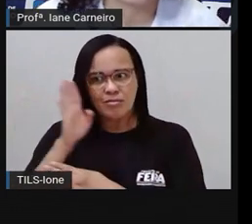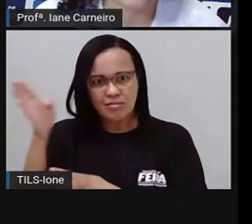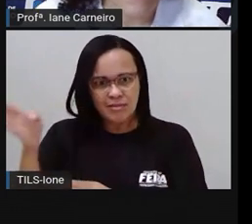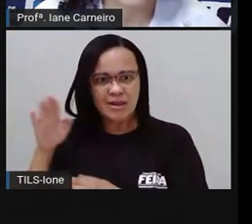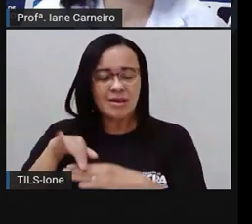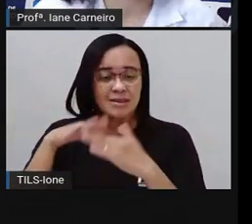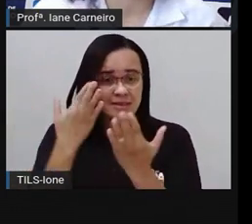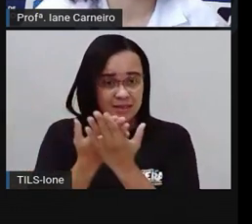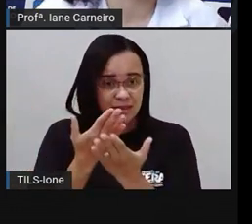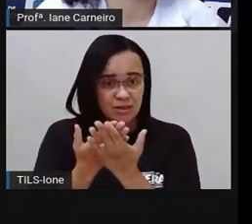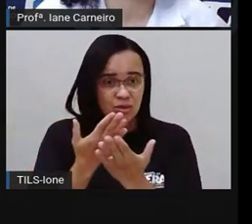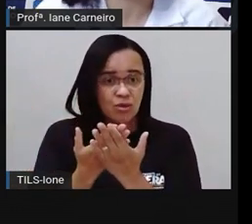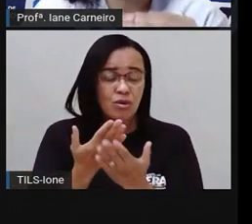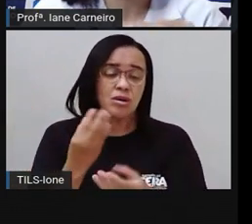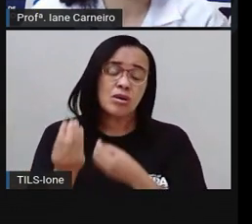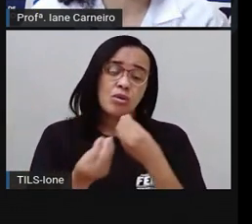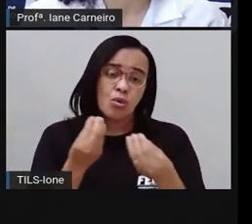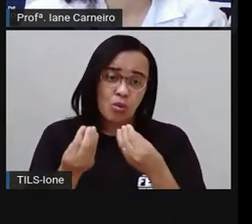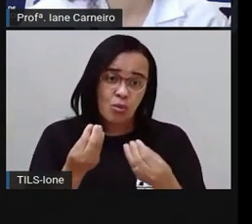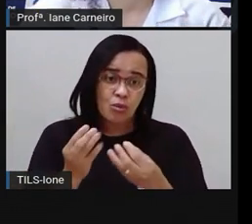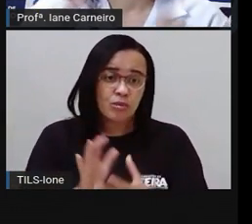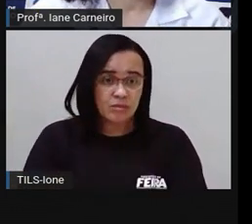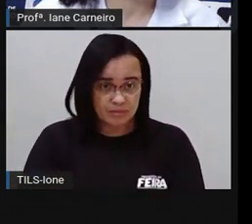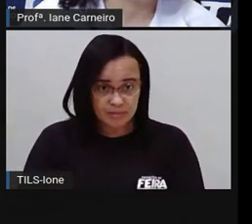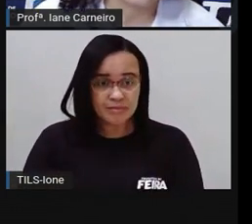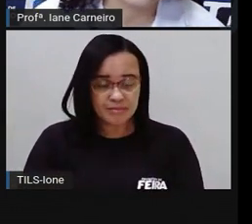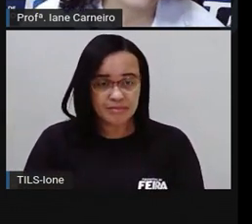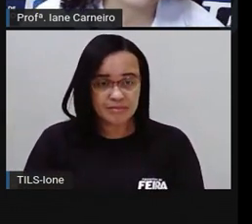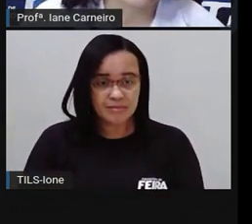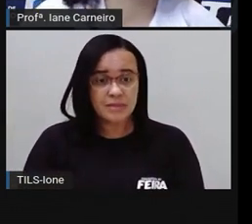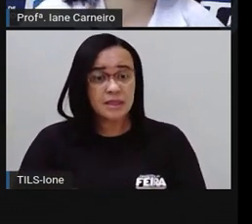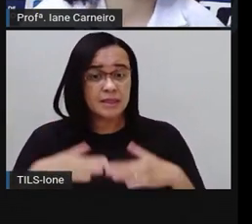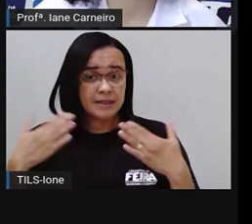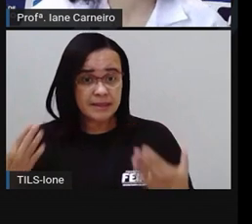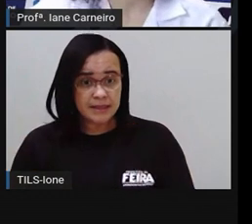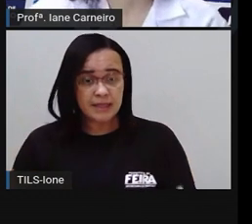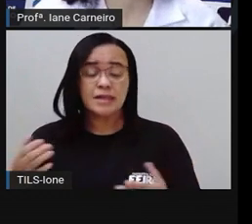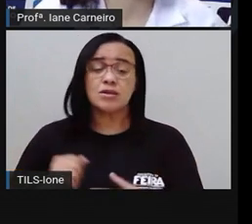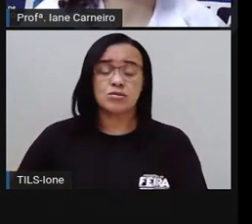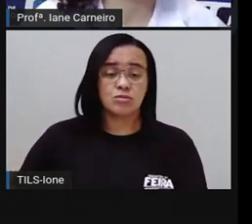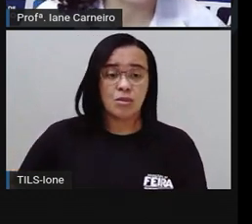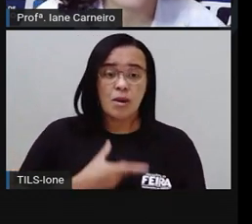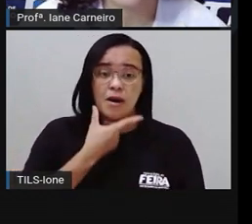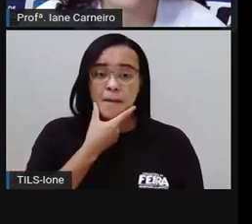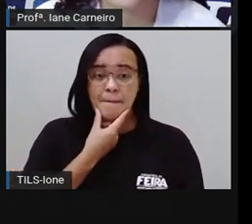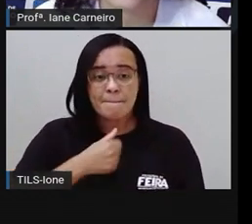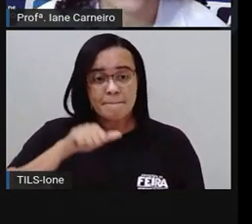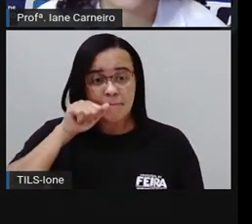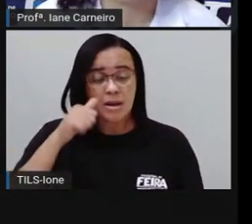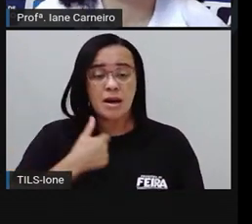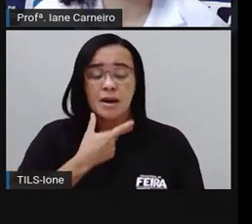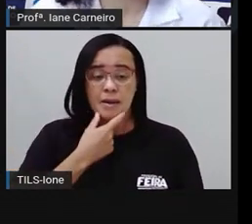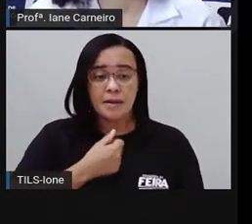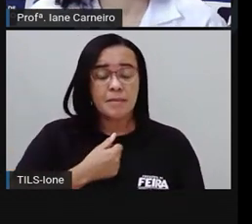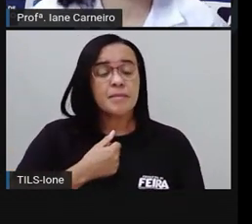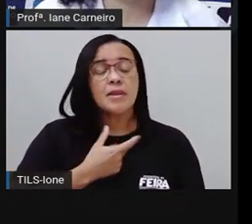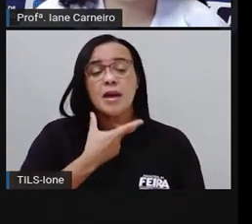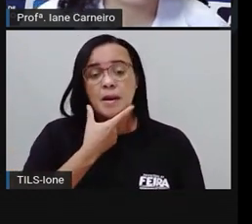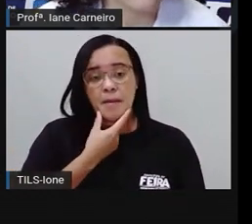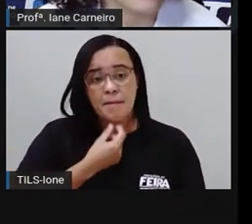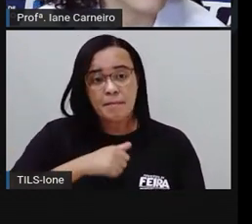Os pais da criança são obrigados a matricular a criança a partir de quatro anos na escola, né?